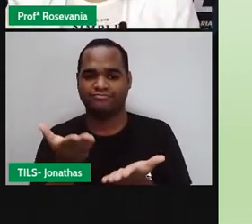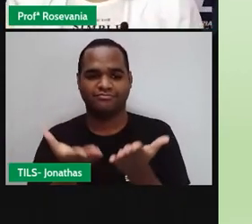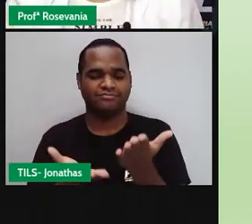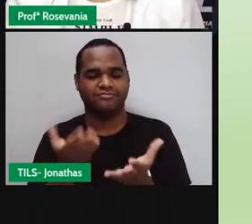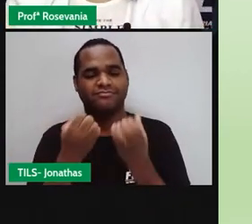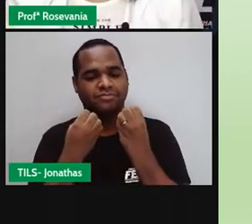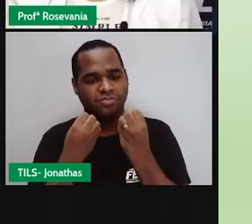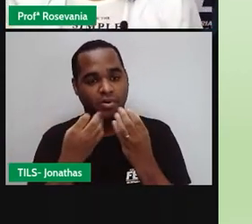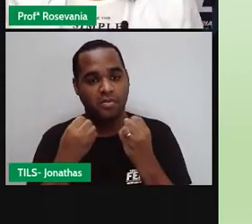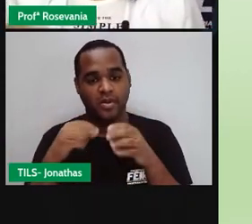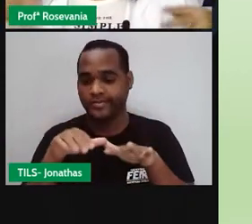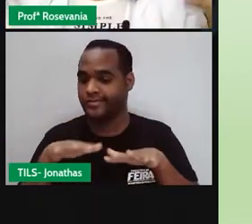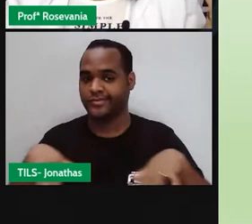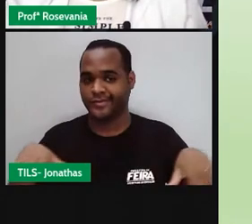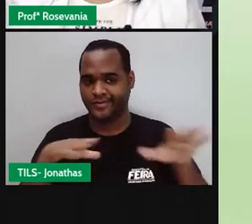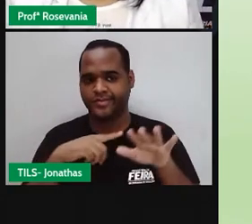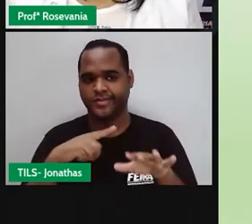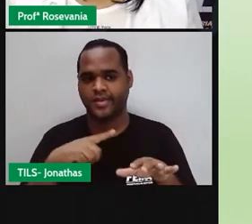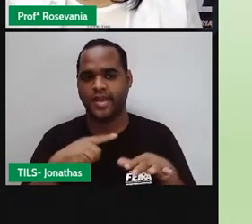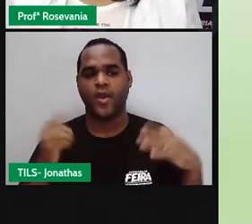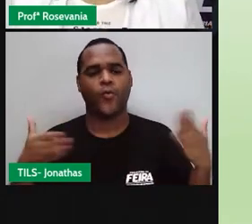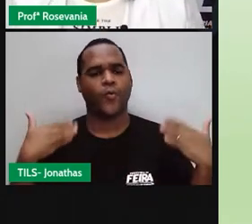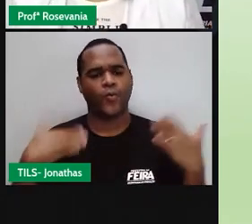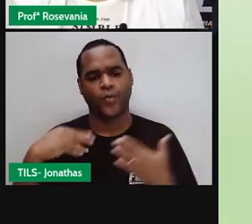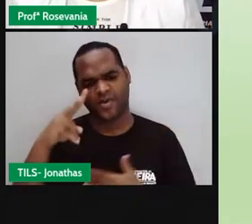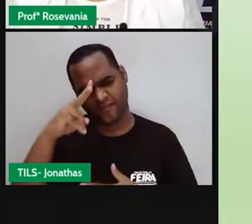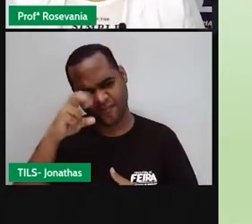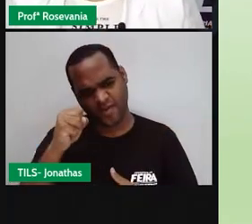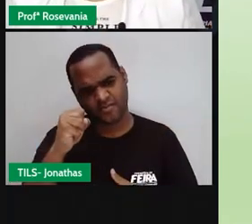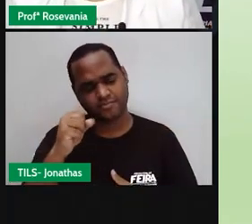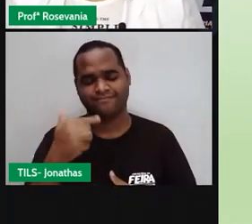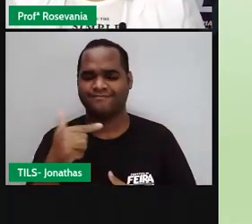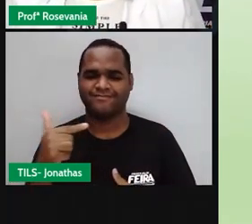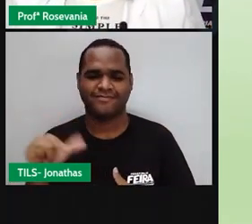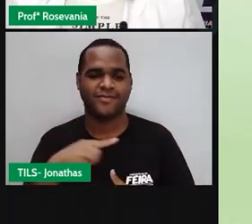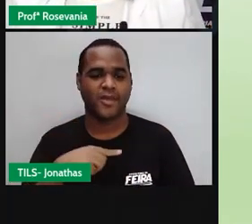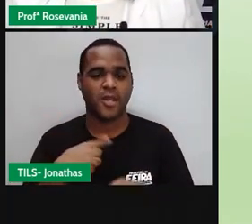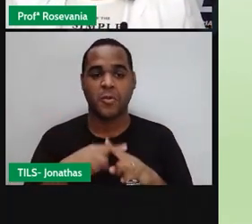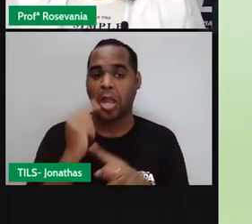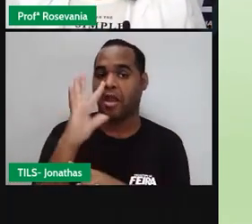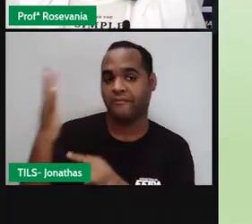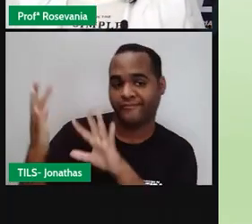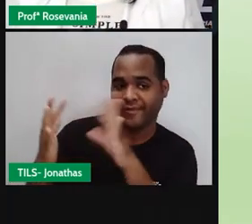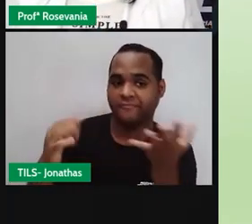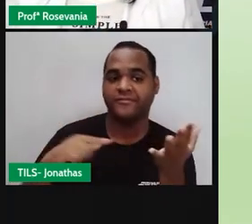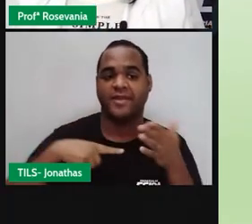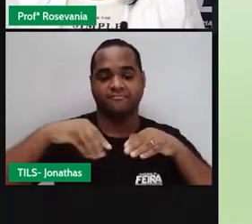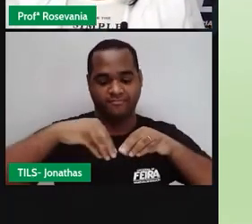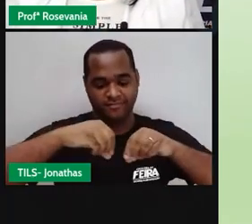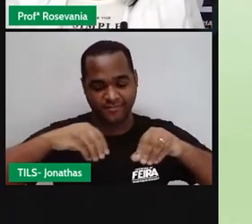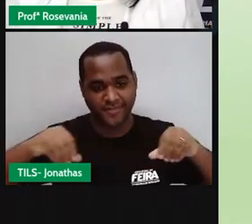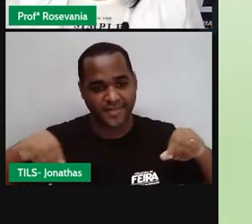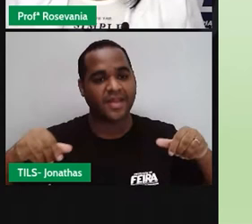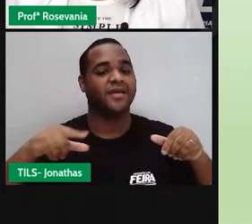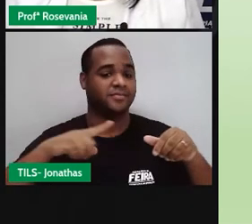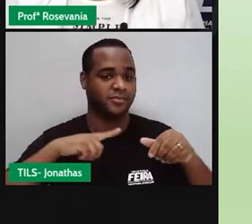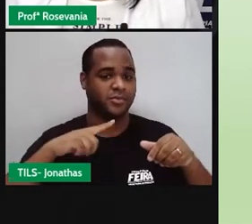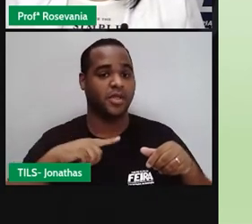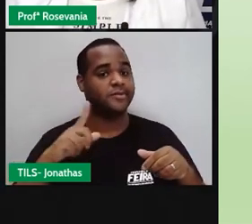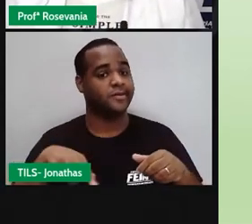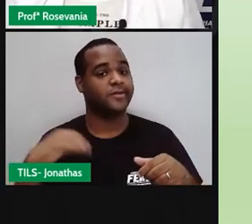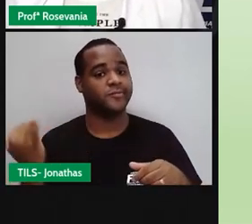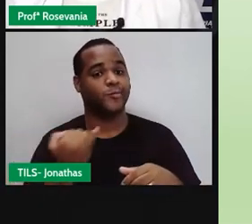ali, né, daquele espaço. Eu não vou ter um calor muito forte ali naquele espaço, né, temperaturas muito elevadas. Por quê? Porque a